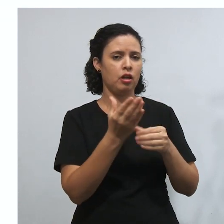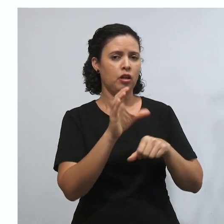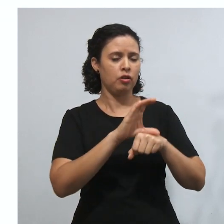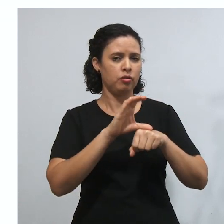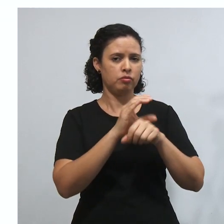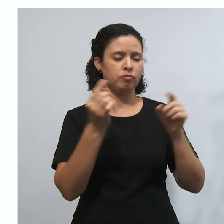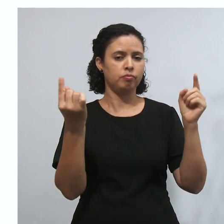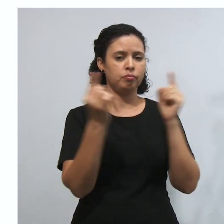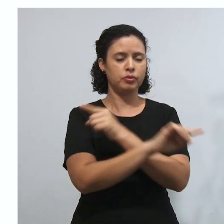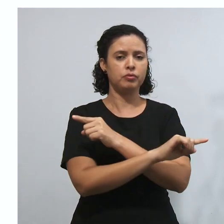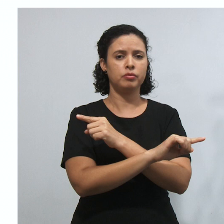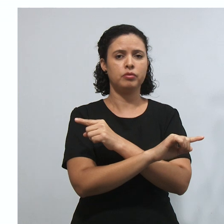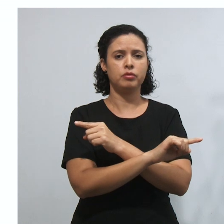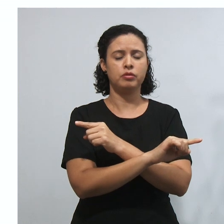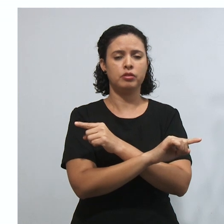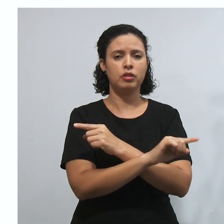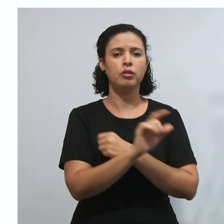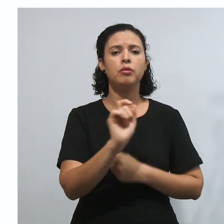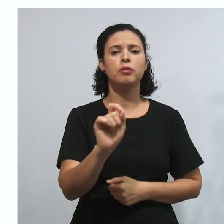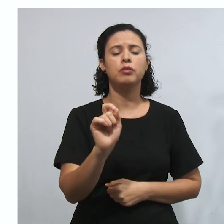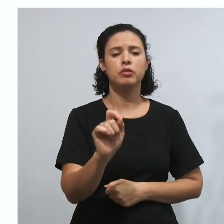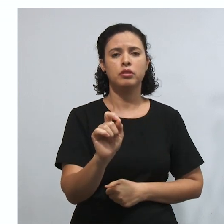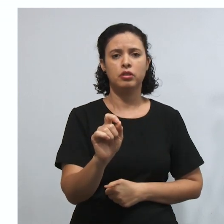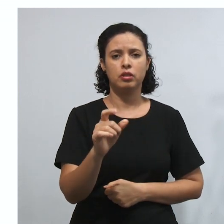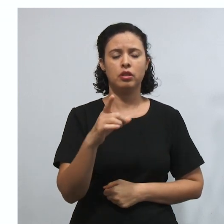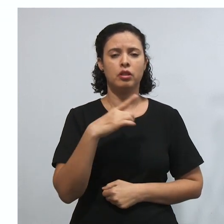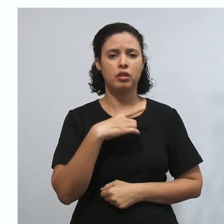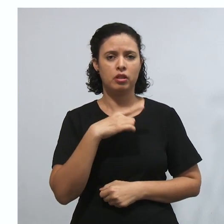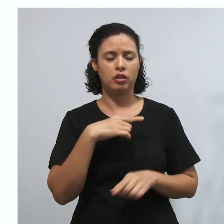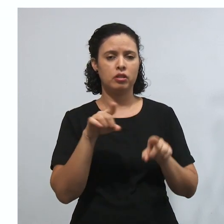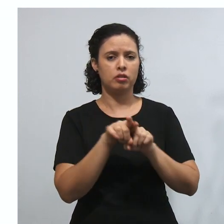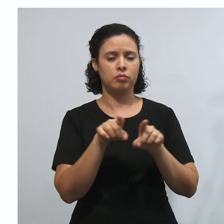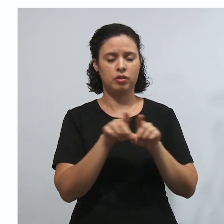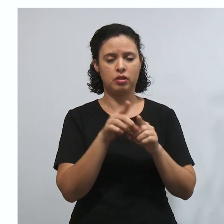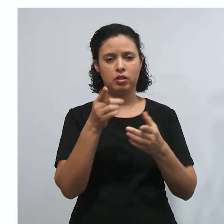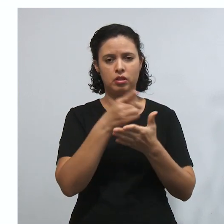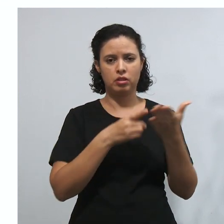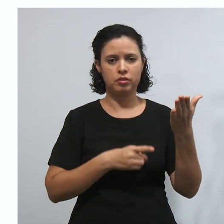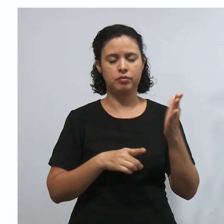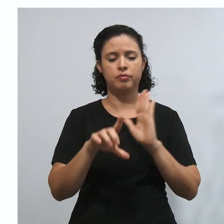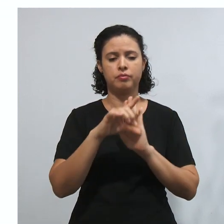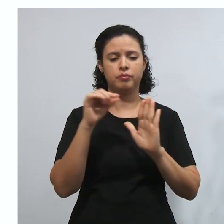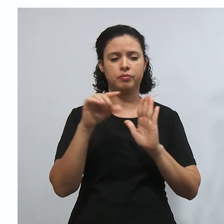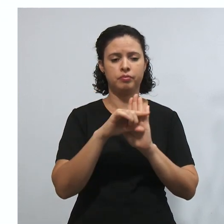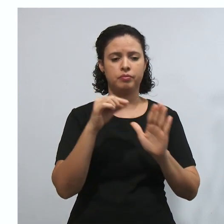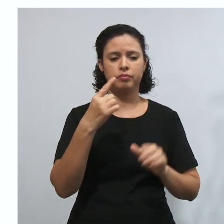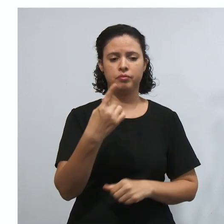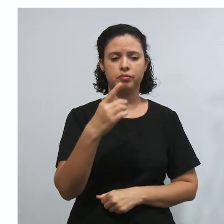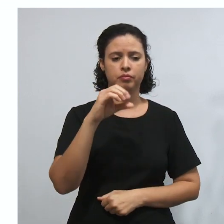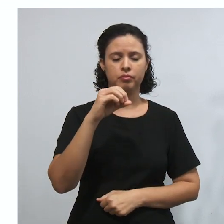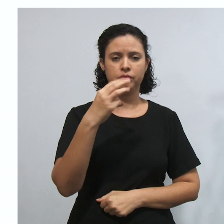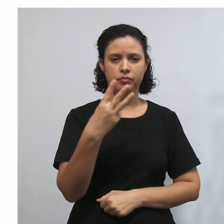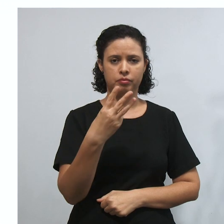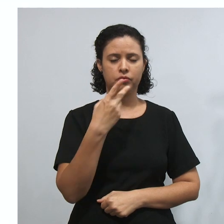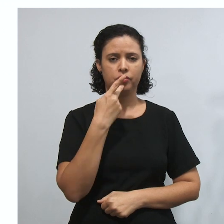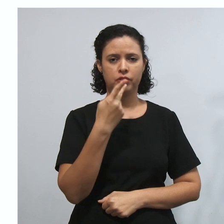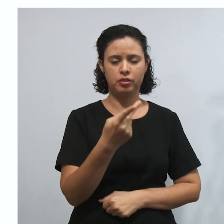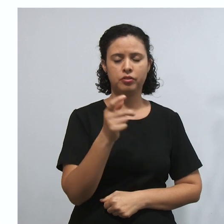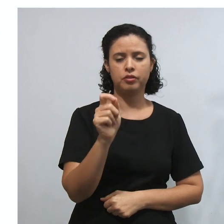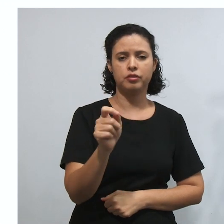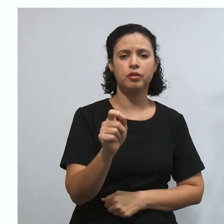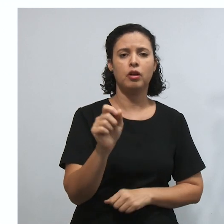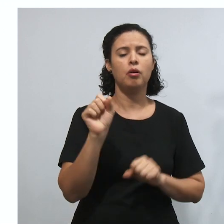Além da ação direta de inconstitucionalidade, temos também a declaratória. Então, o artigo 103 fala assim, podem